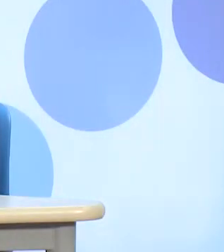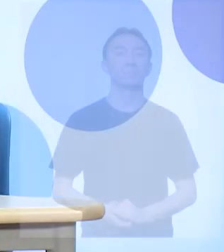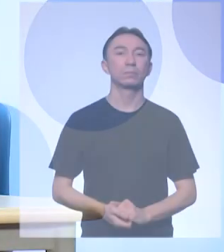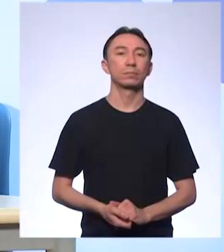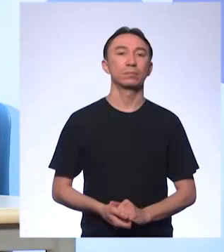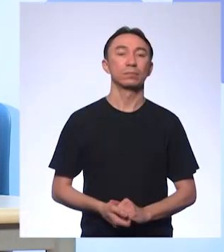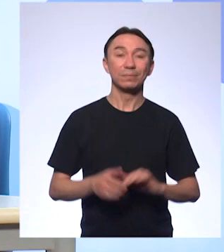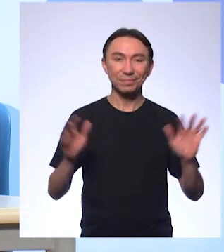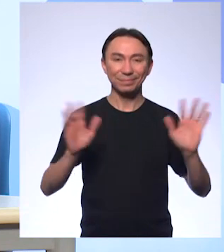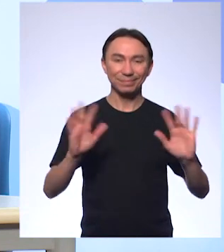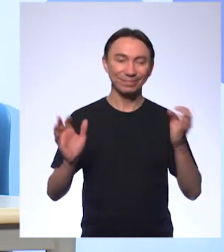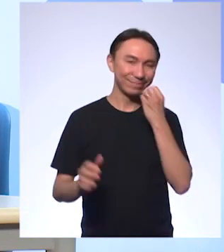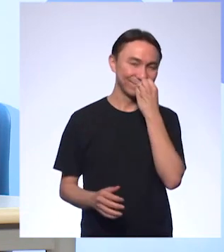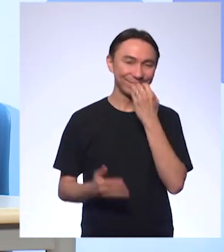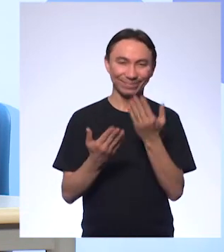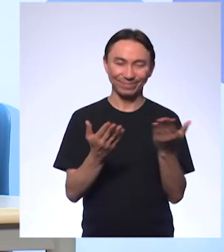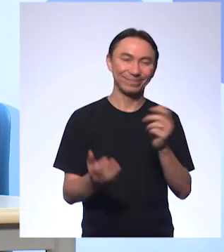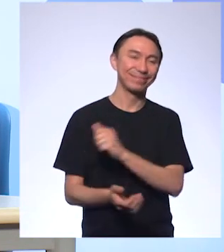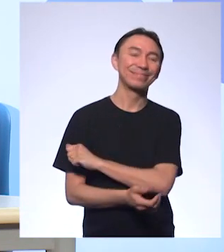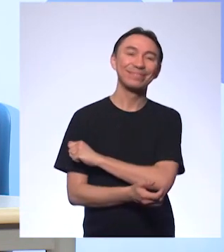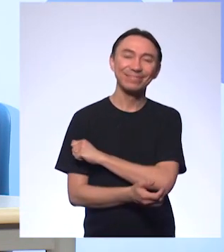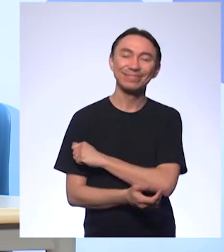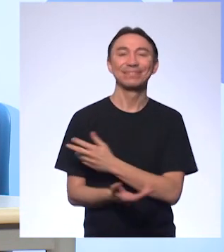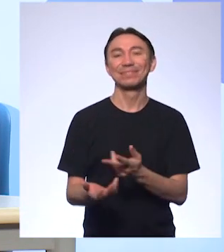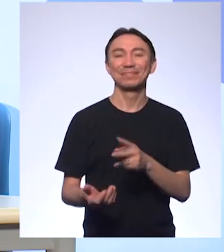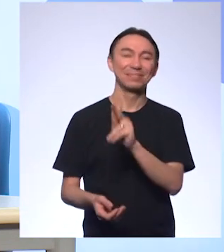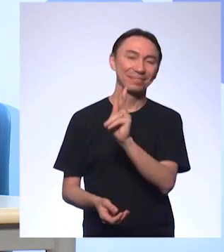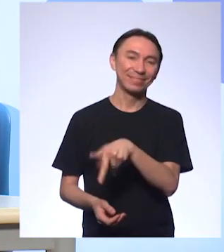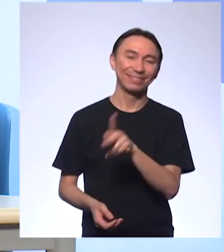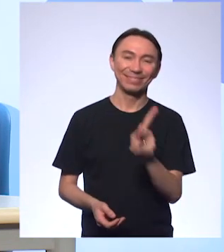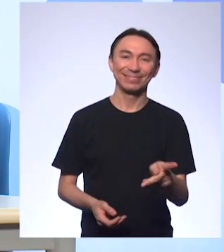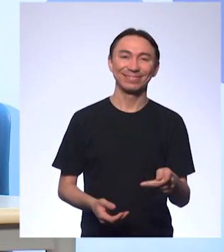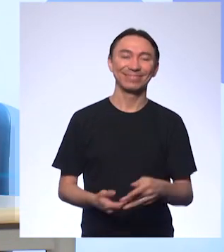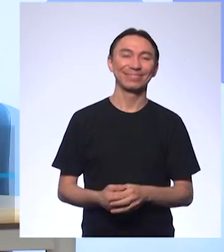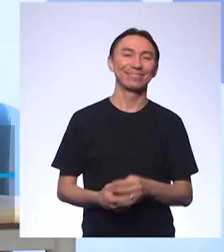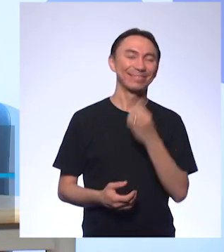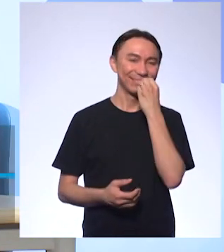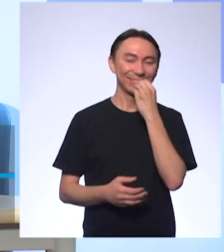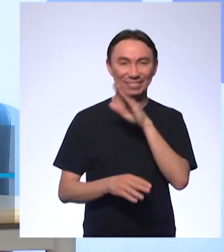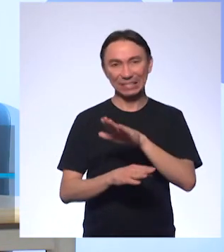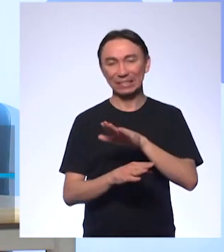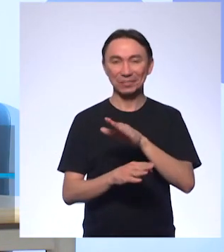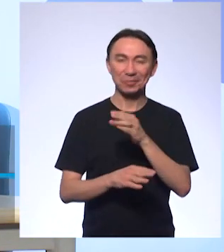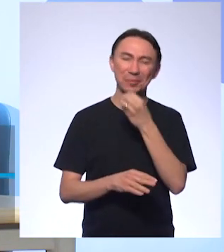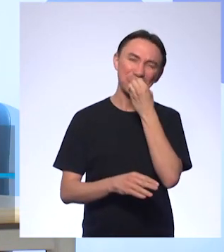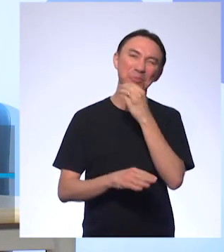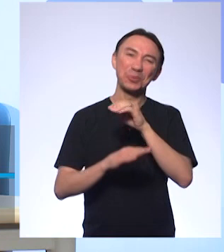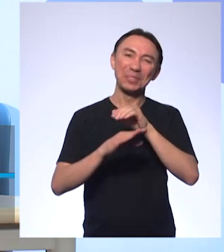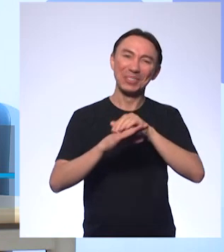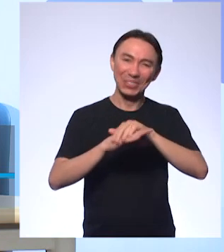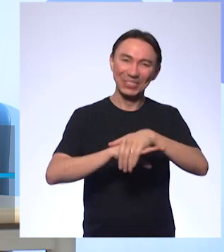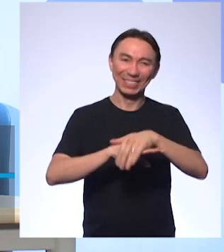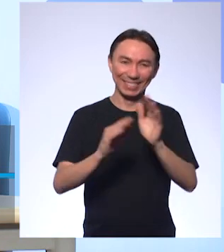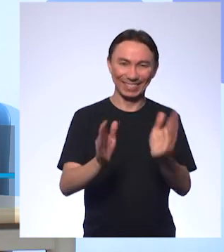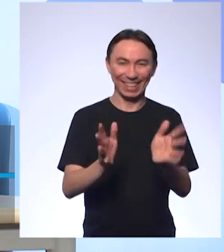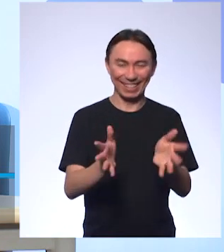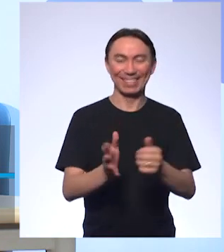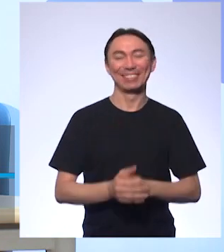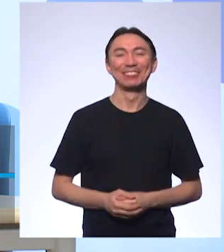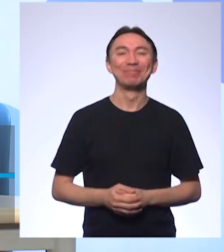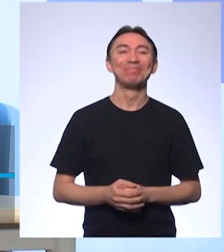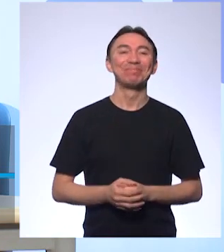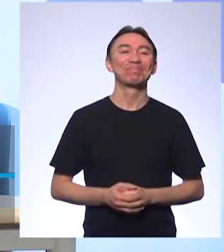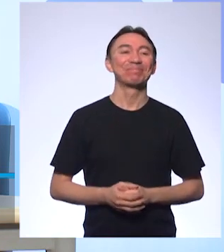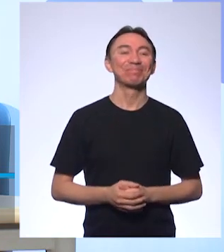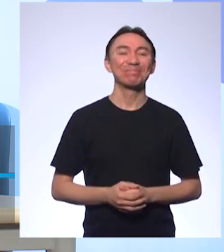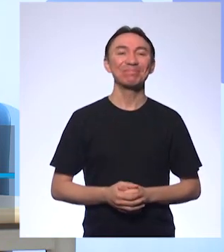Olá, alunos, colegas professores, boa tarde, aliás, bom início de noite, já está anoitecendo. Nós